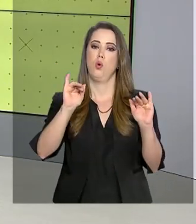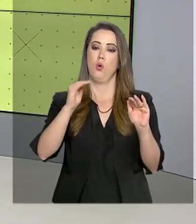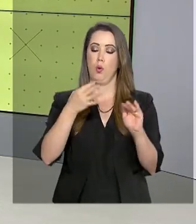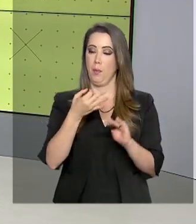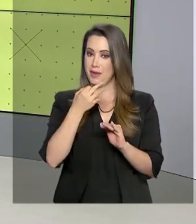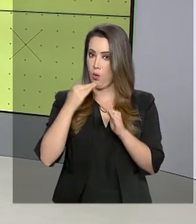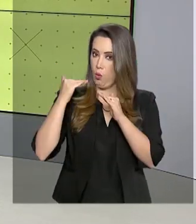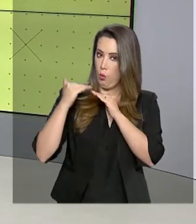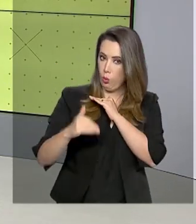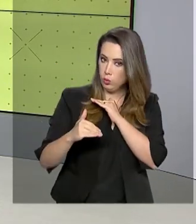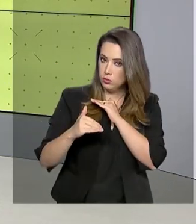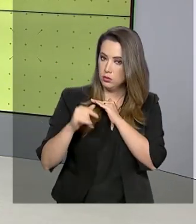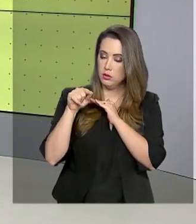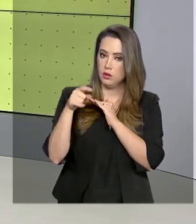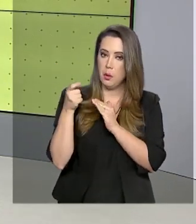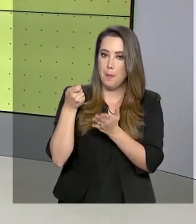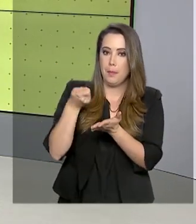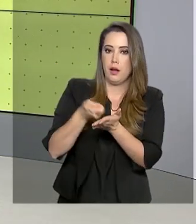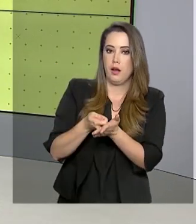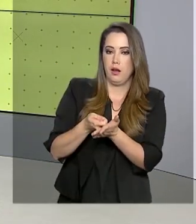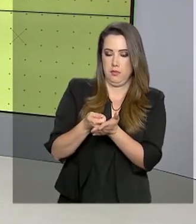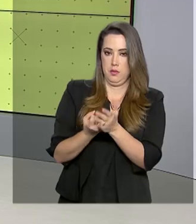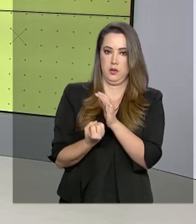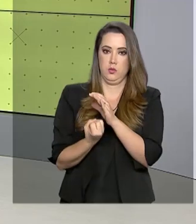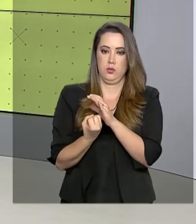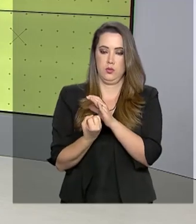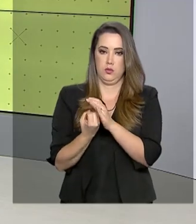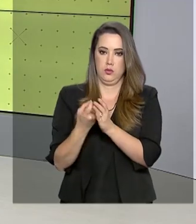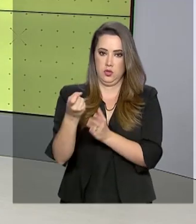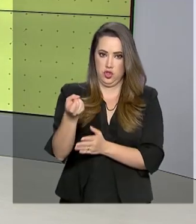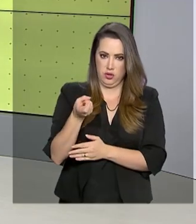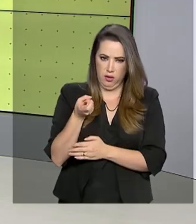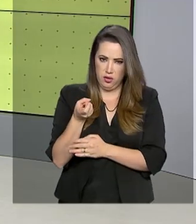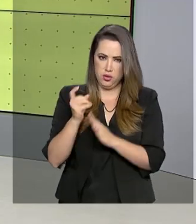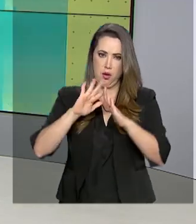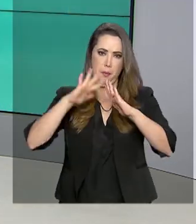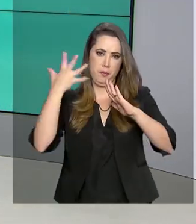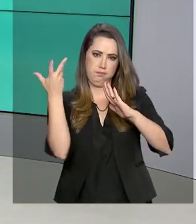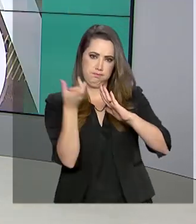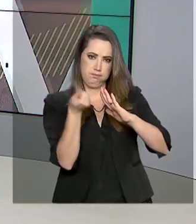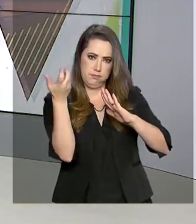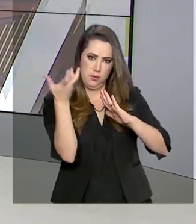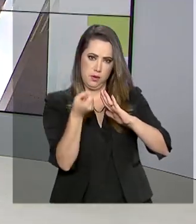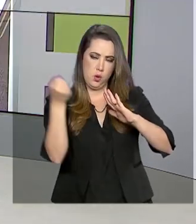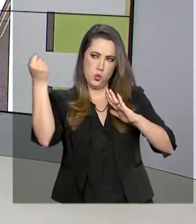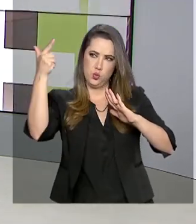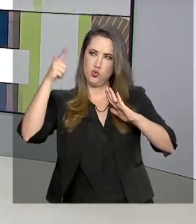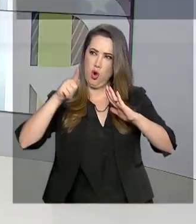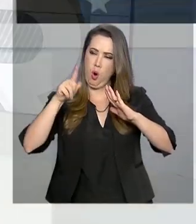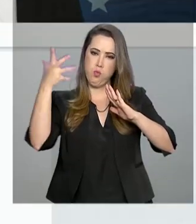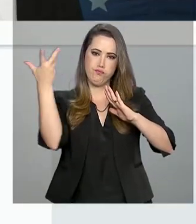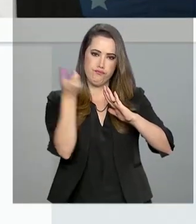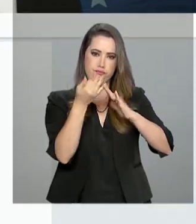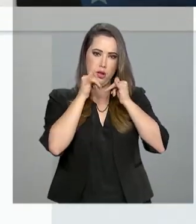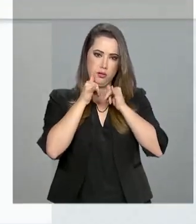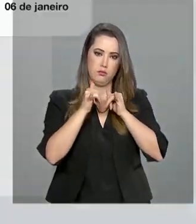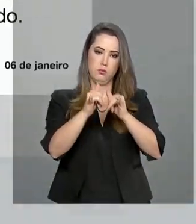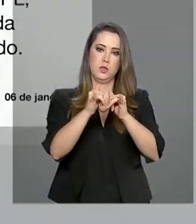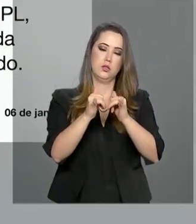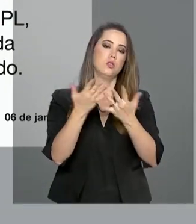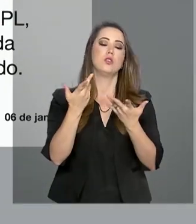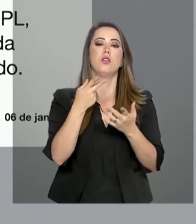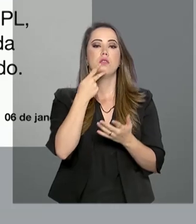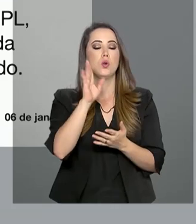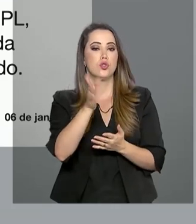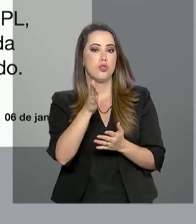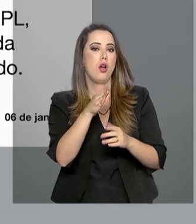posição contrária à taxação da geração de energia solar no país. Pelas redes sociais, ele garantiu que está em conversa com os